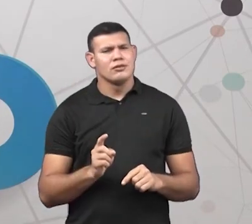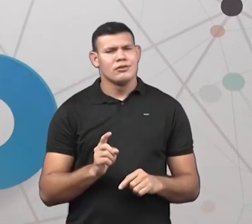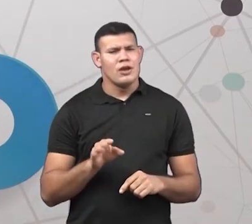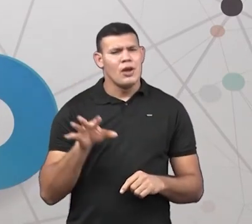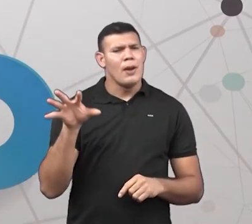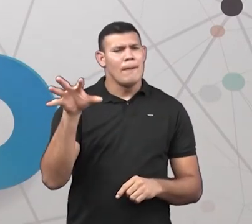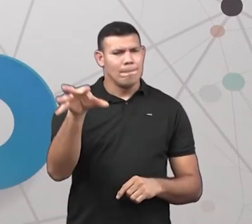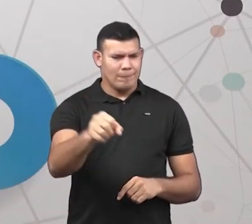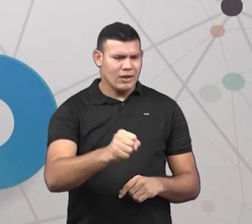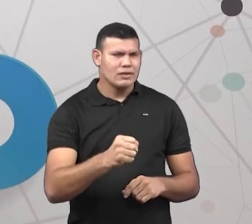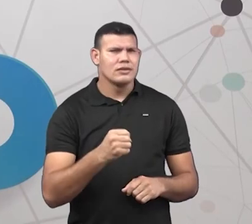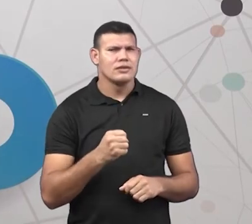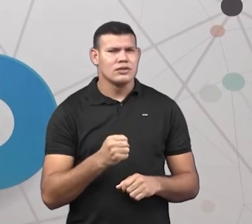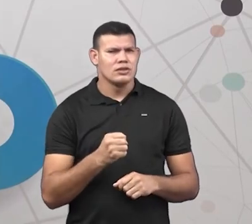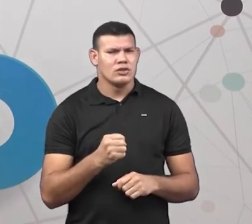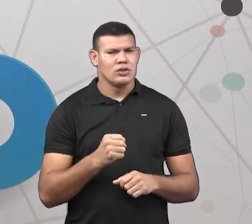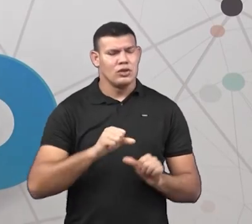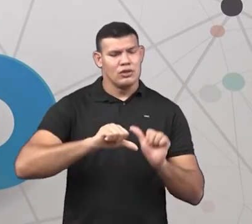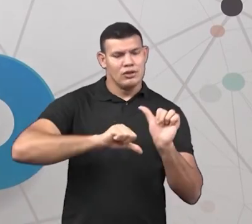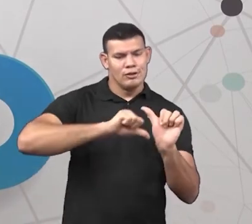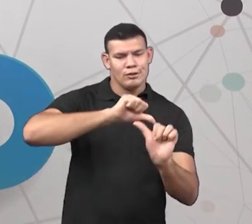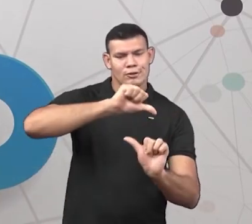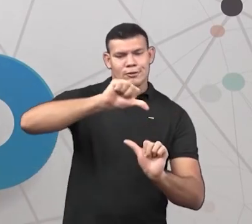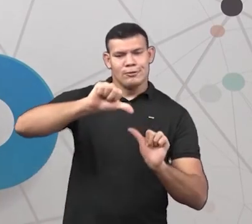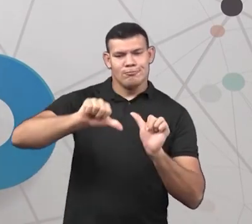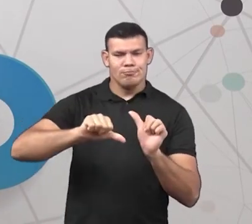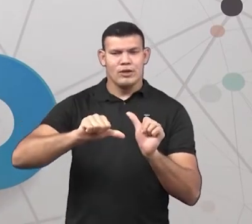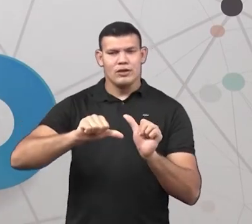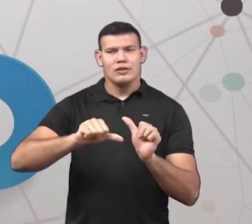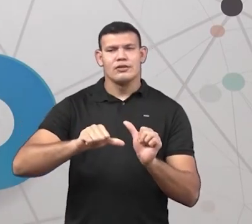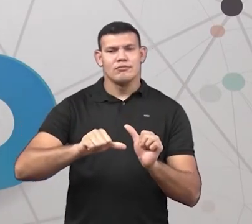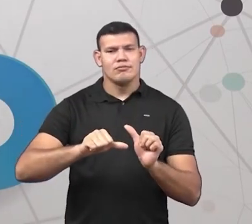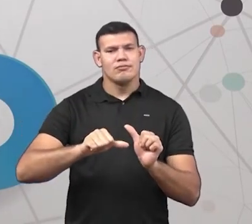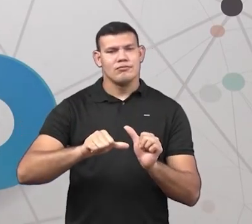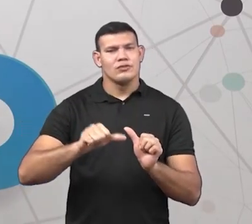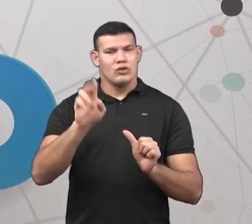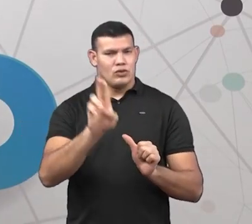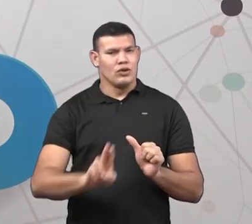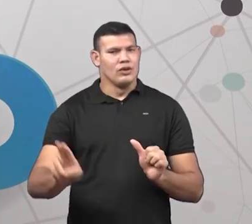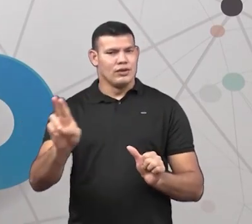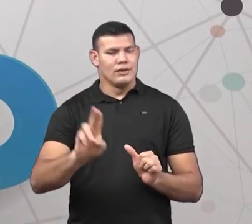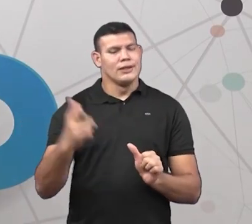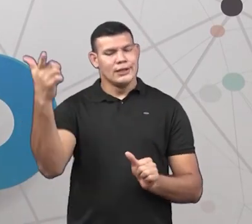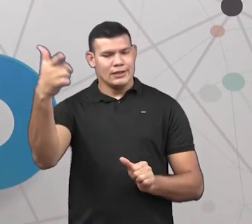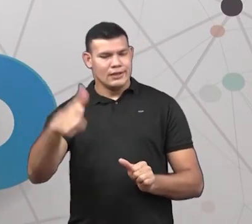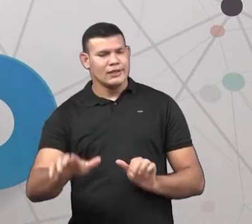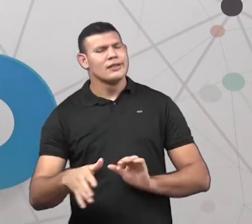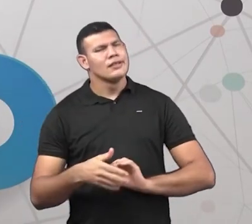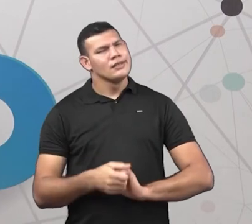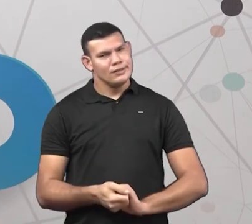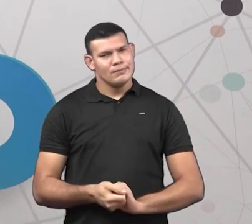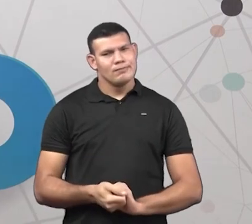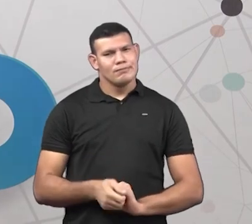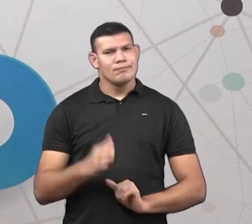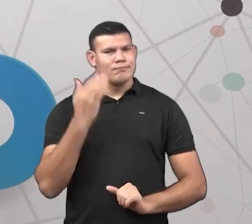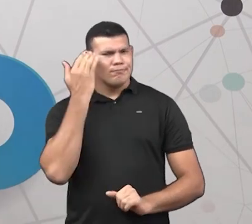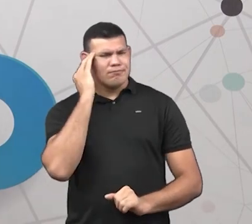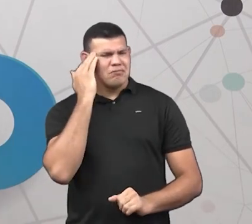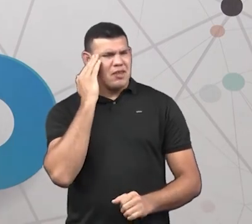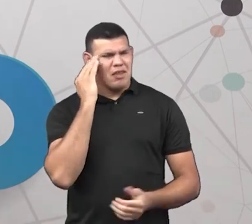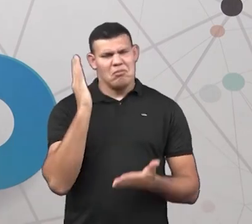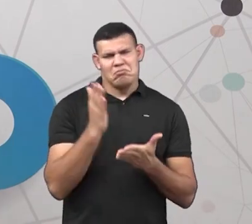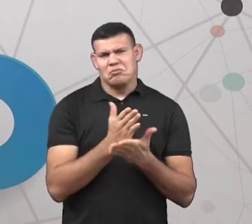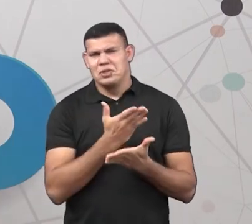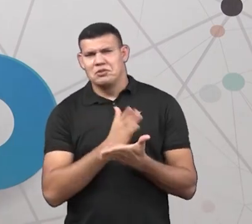seria jogado fora e transforme-o em um objeto útil. Você vai pegar algo que você não usa mais e transformar. Alguma